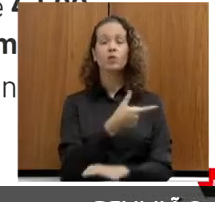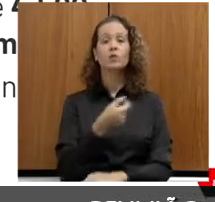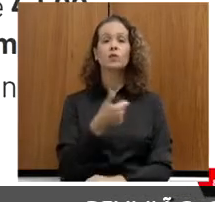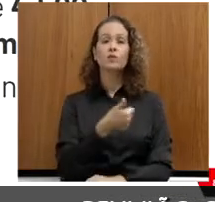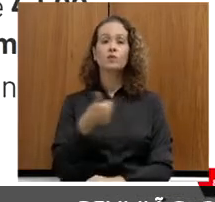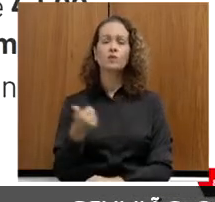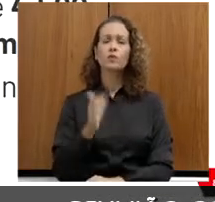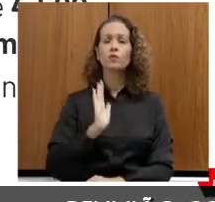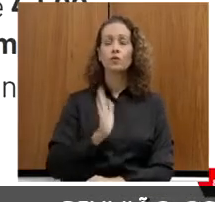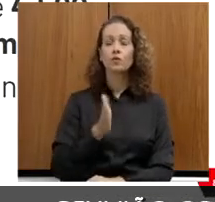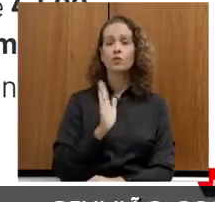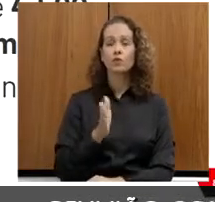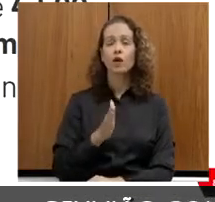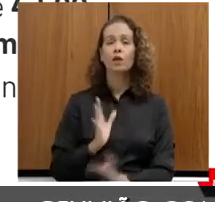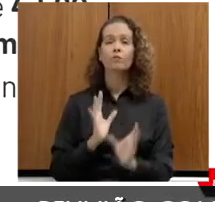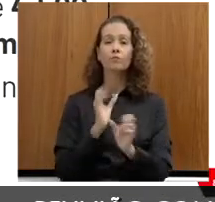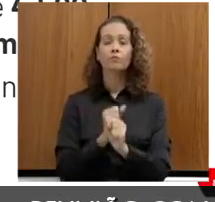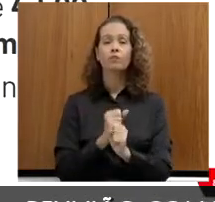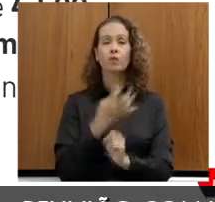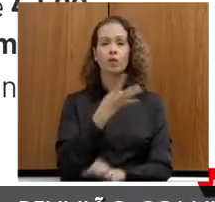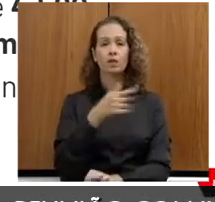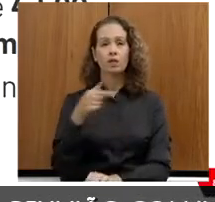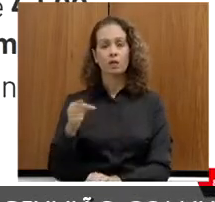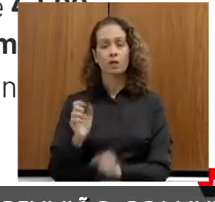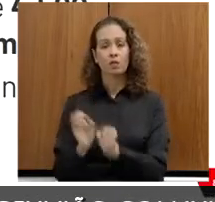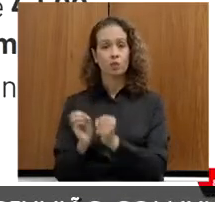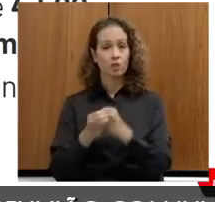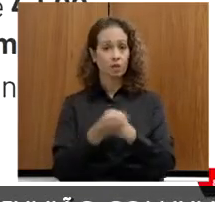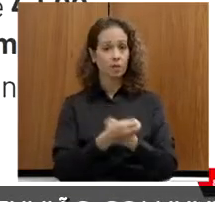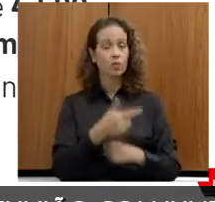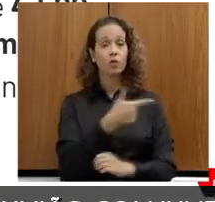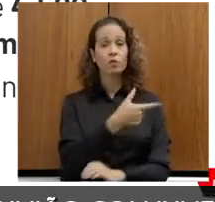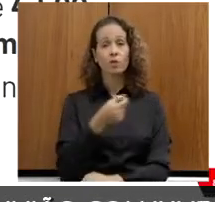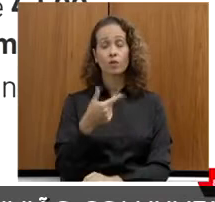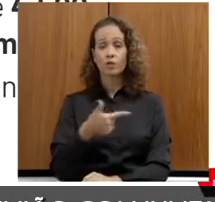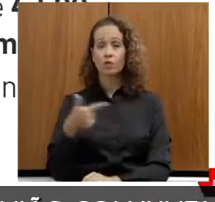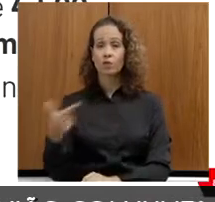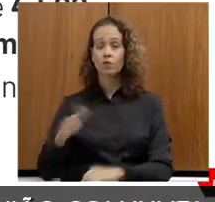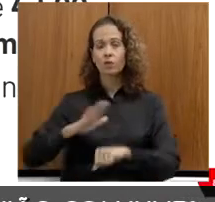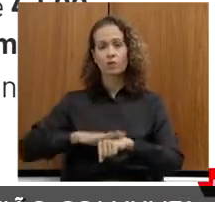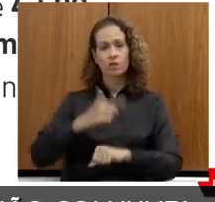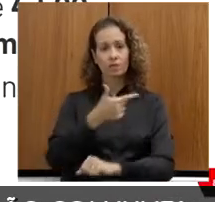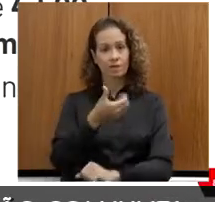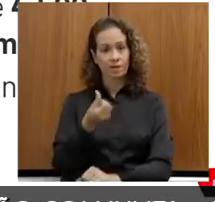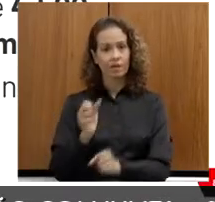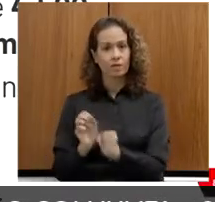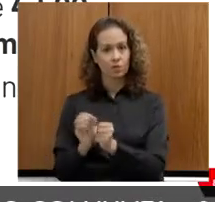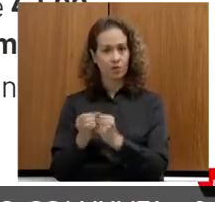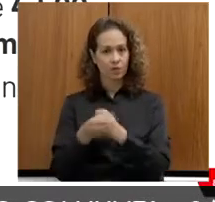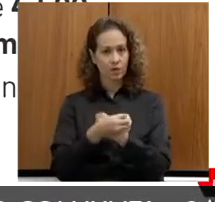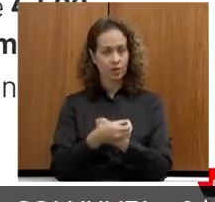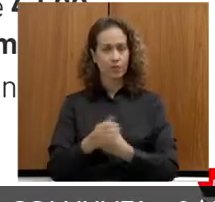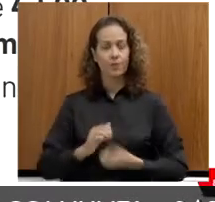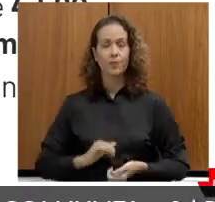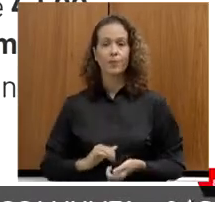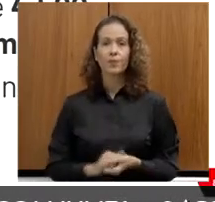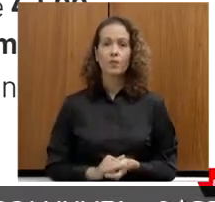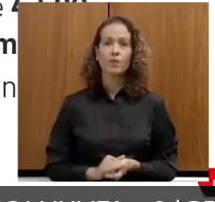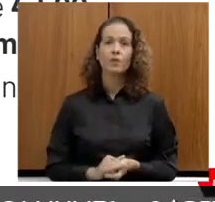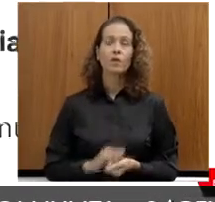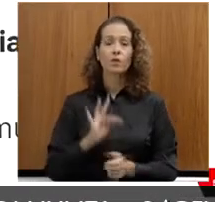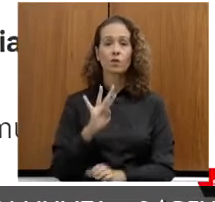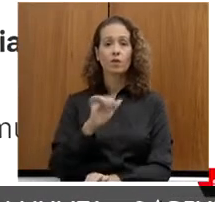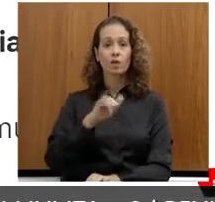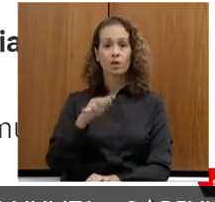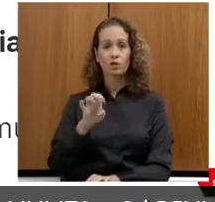nós já fizemos para 47 municípios, em 2022, vamos fazer para mais 26. O trajeto renda